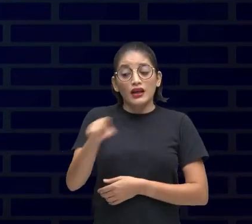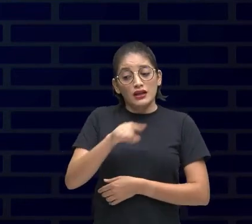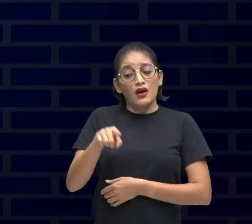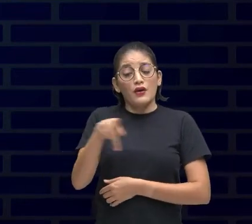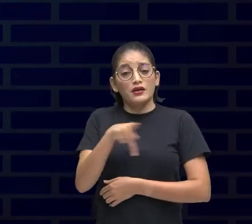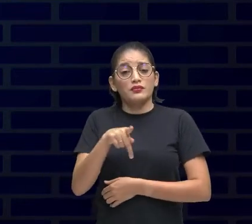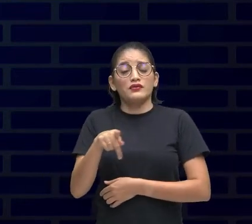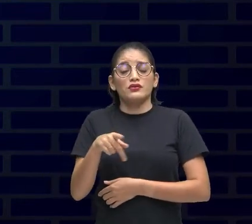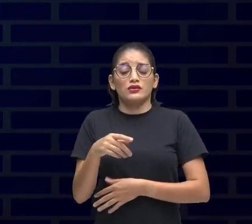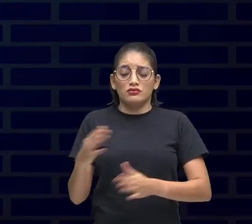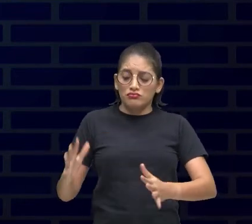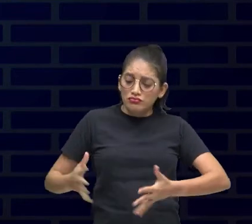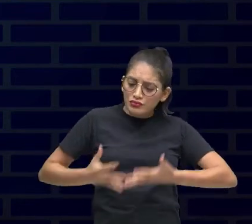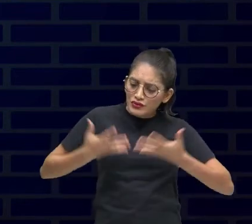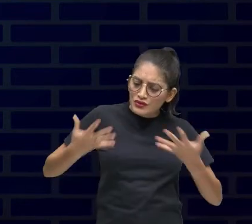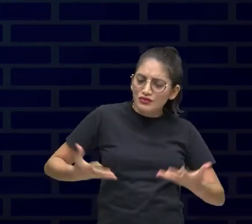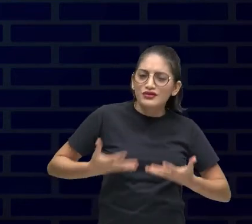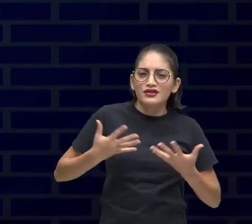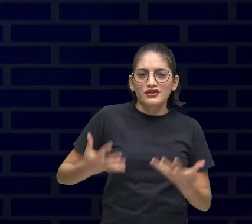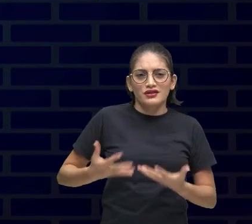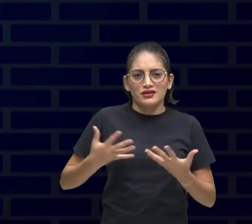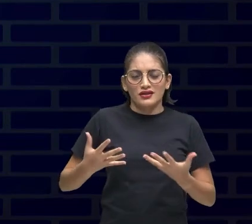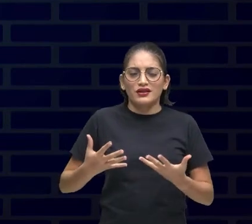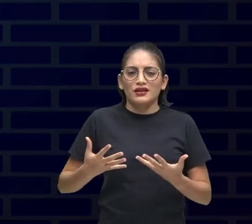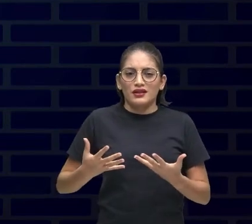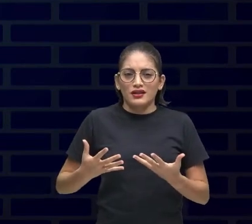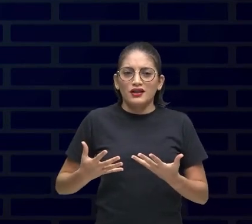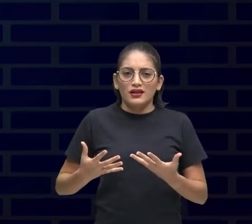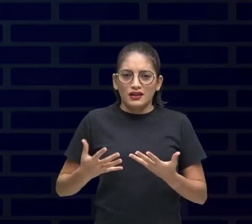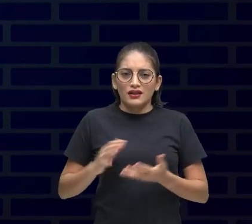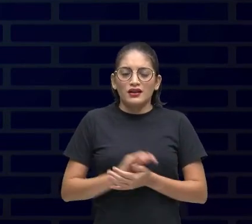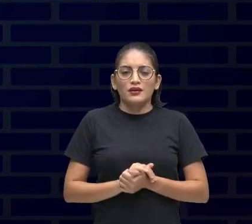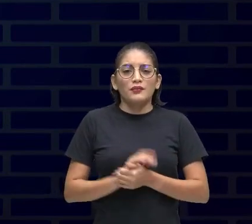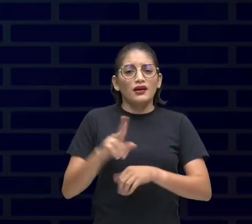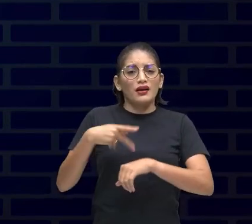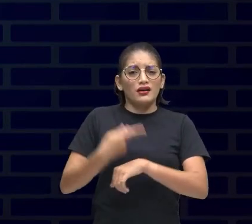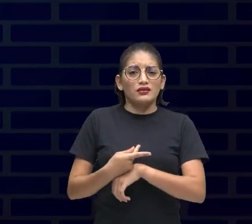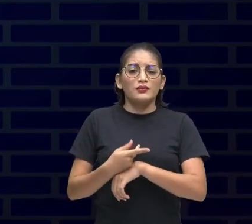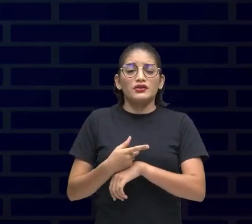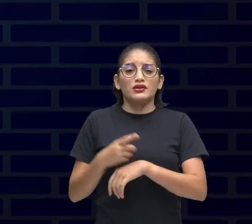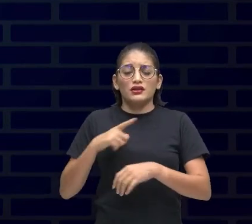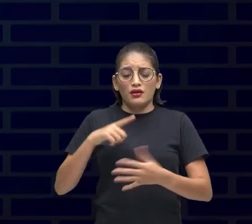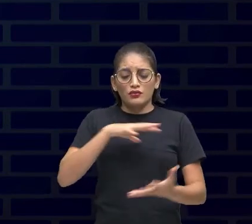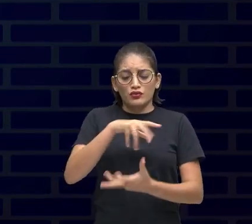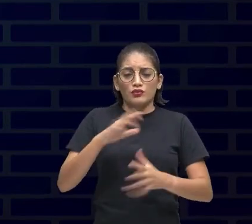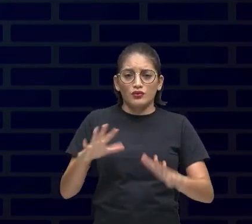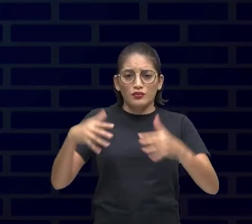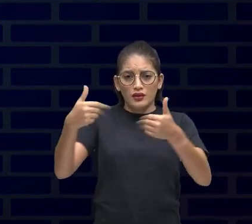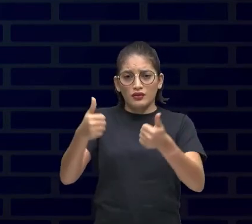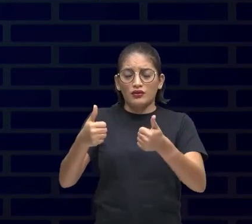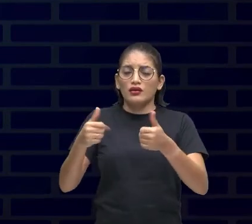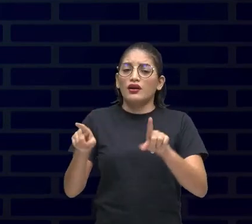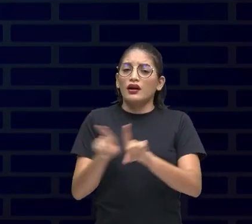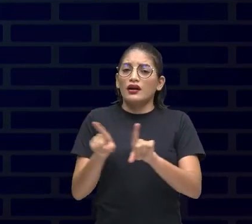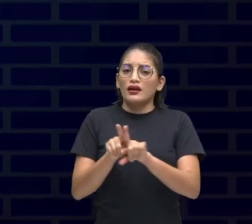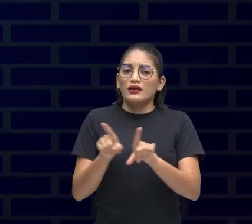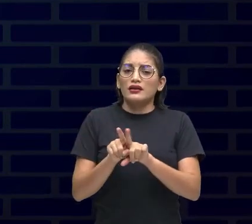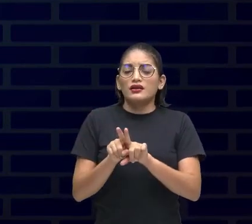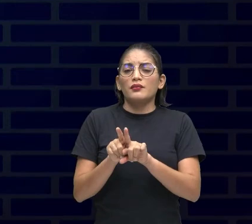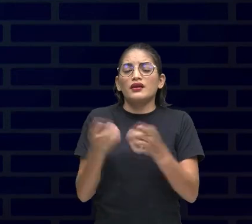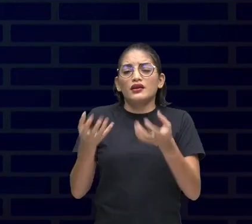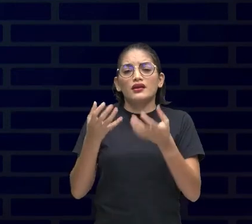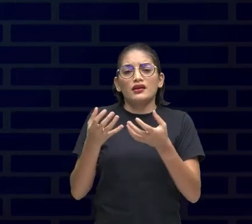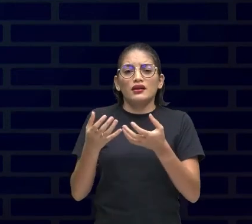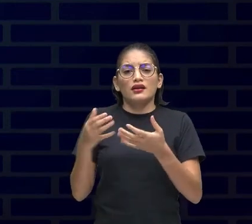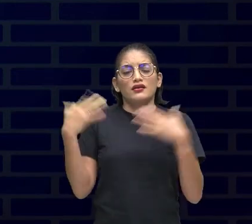incentivam Para vivermos em um mundo melhor E também construirmos um mundo